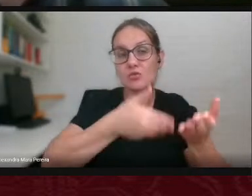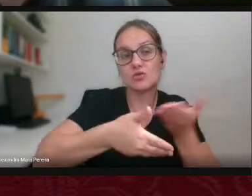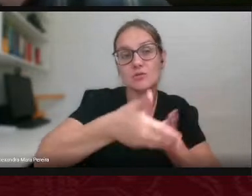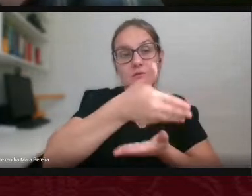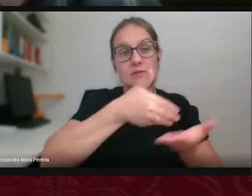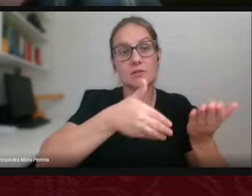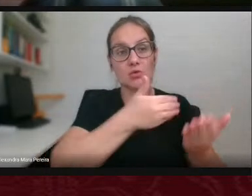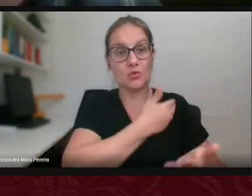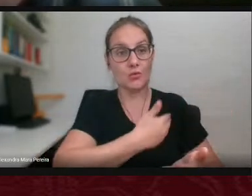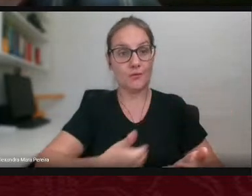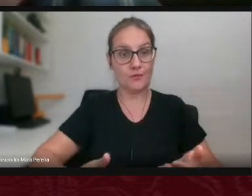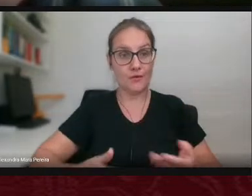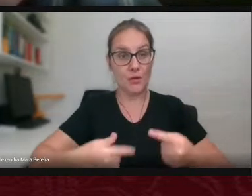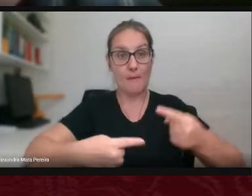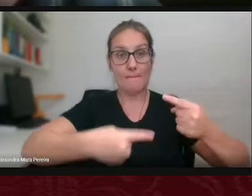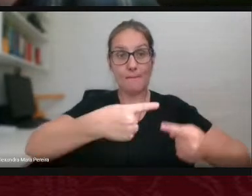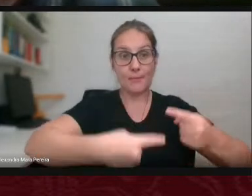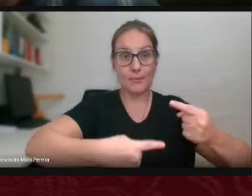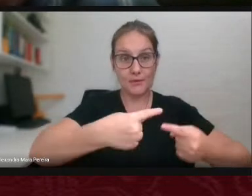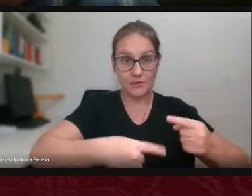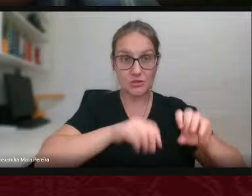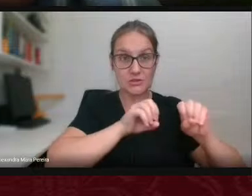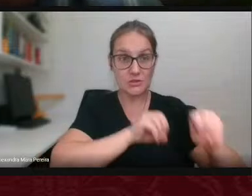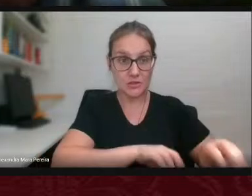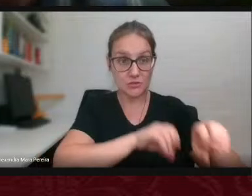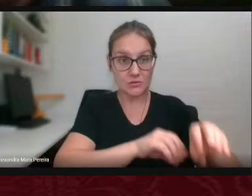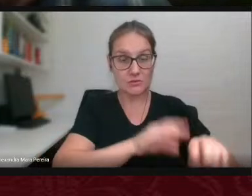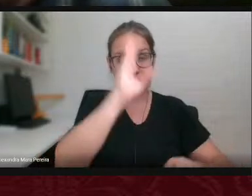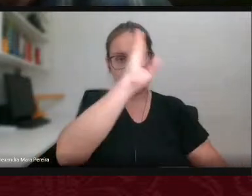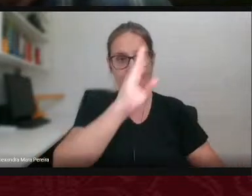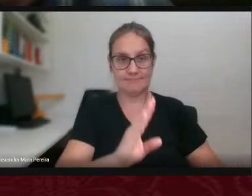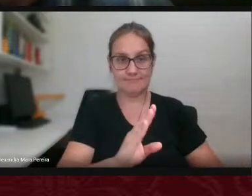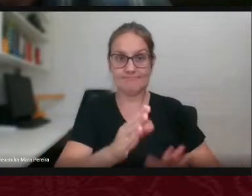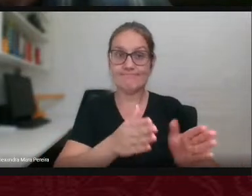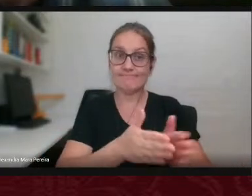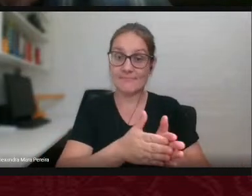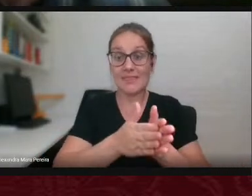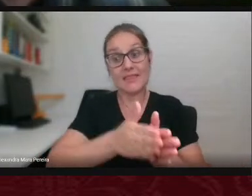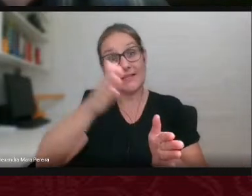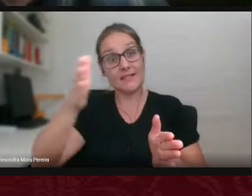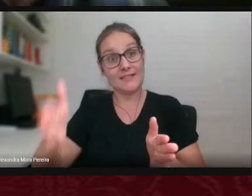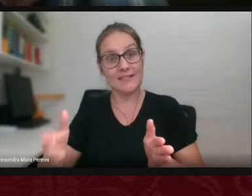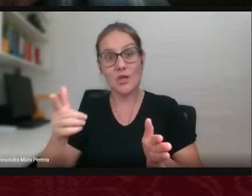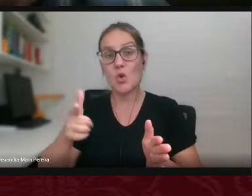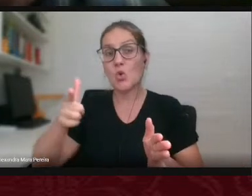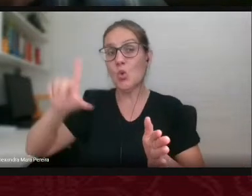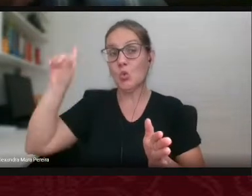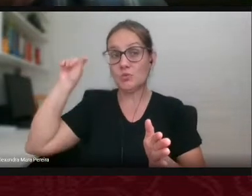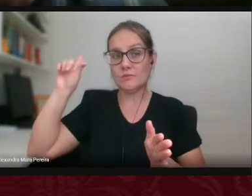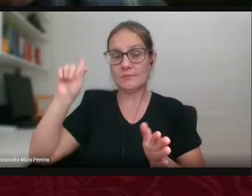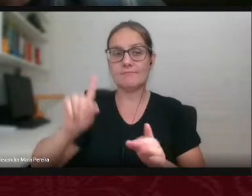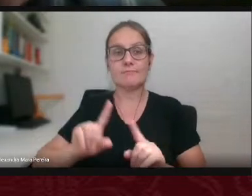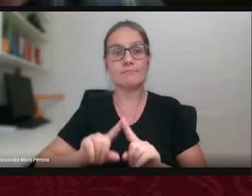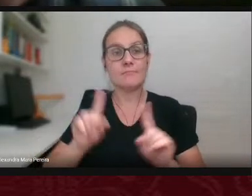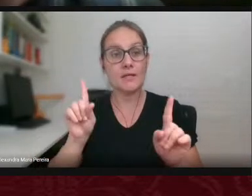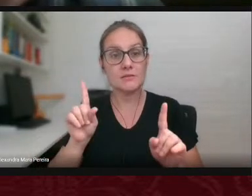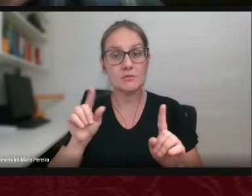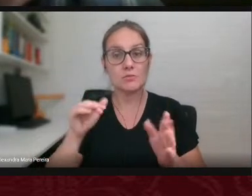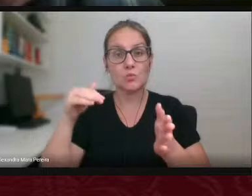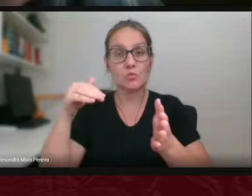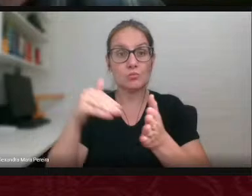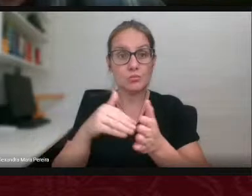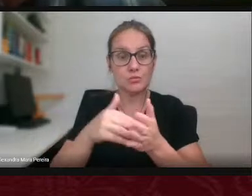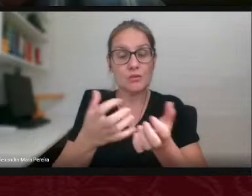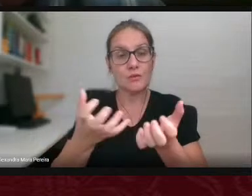no que diz respeito às políticas educacionais brasileiras por último eu quero de fato mais uma vez reiterar os meus